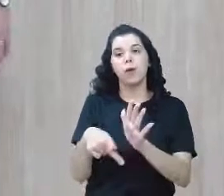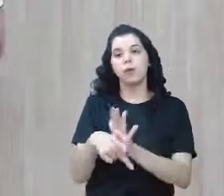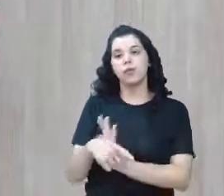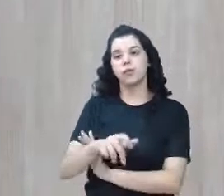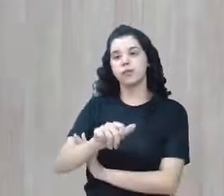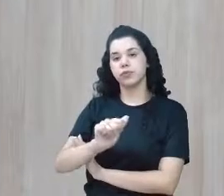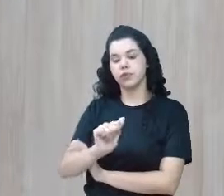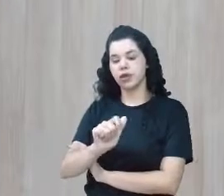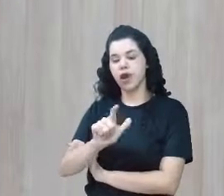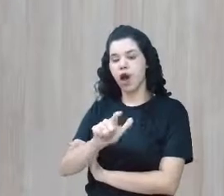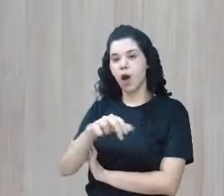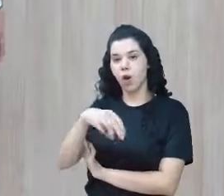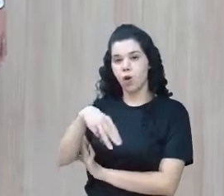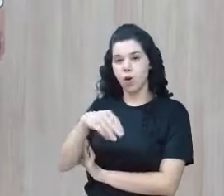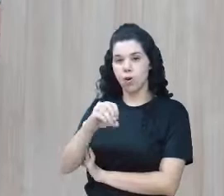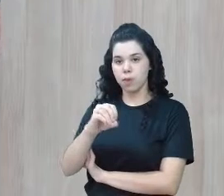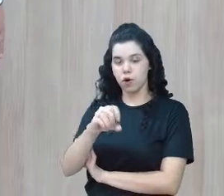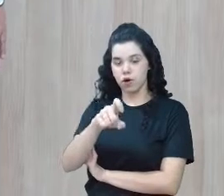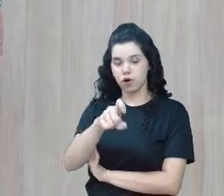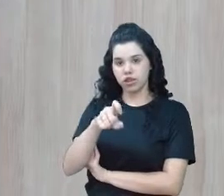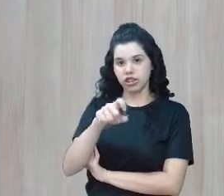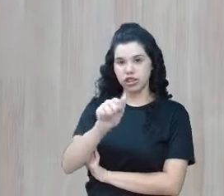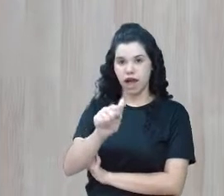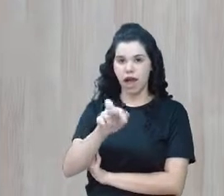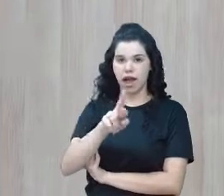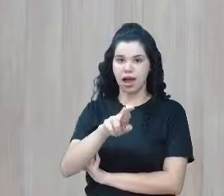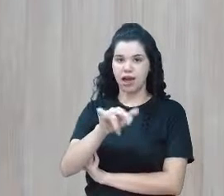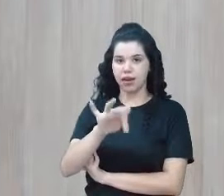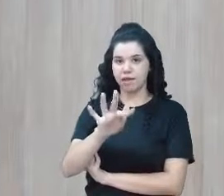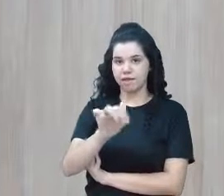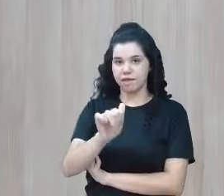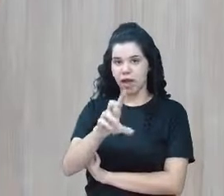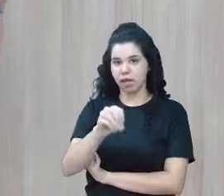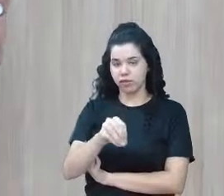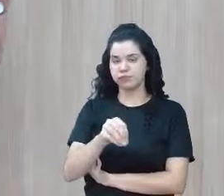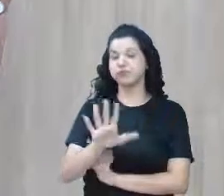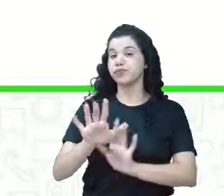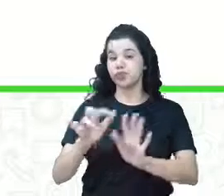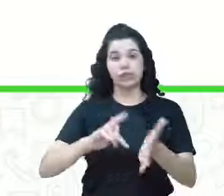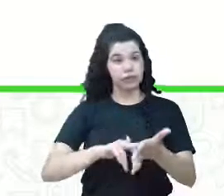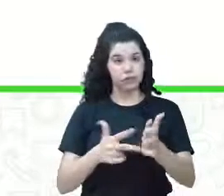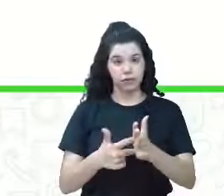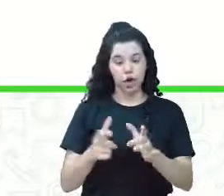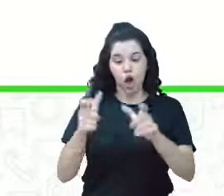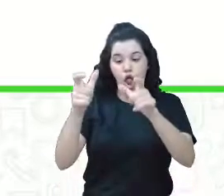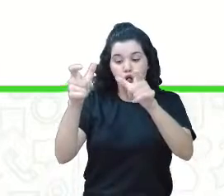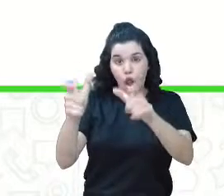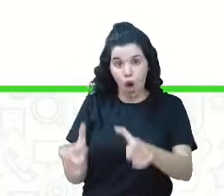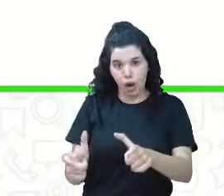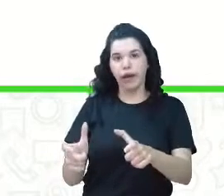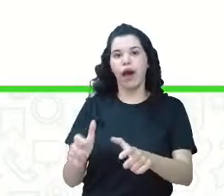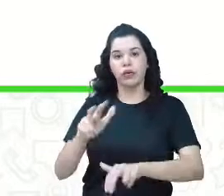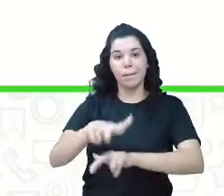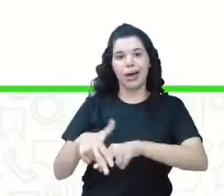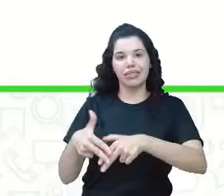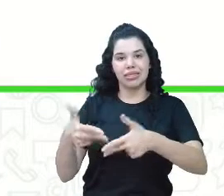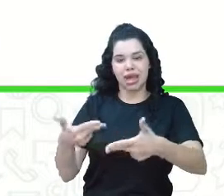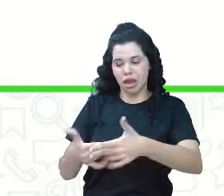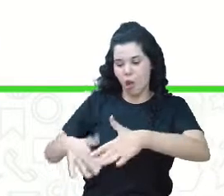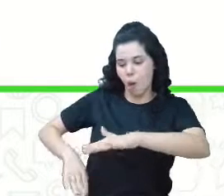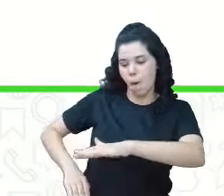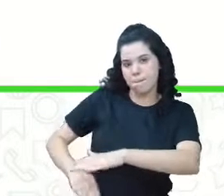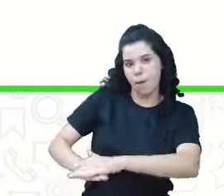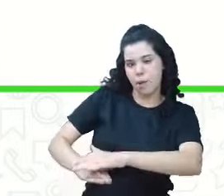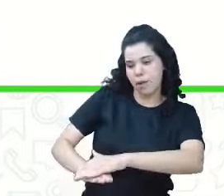encontrar esse nome aí, mas muitas empresas utilizam ainda. É o local que cuida do armazenamento dos